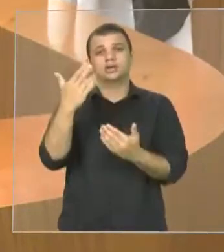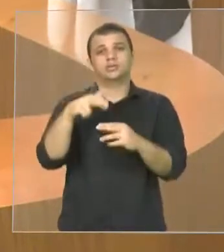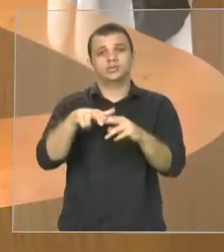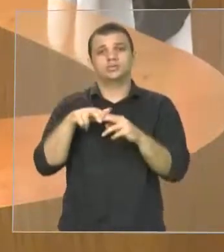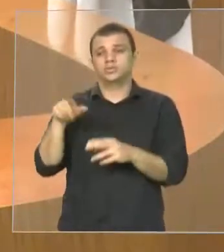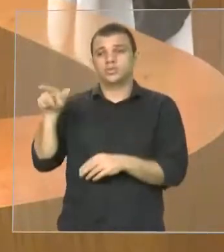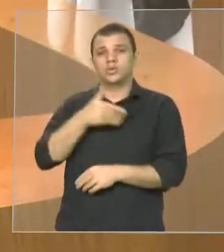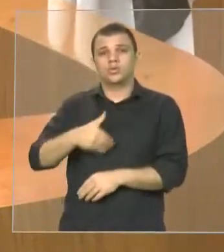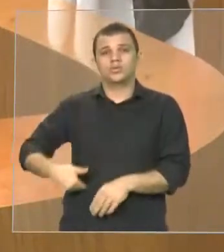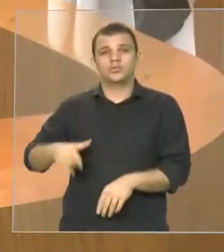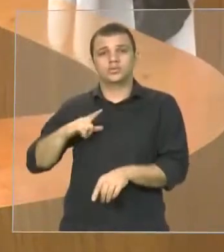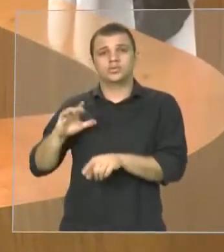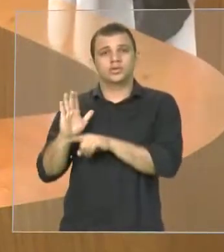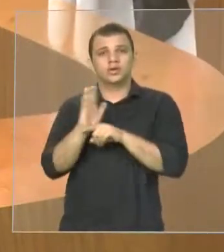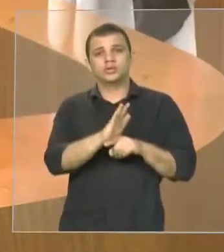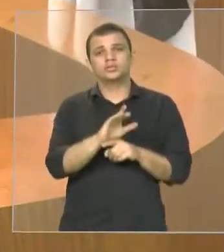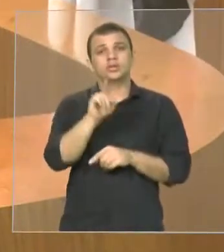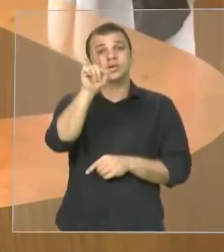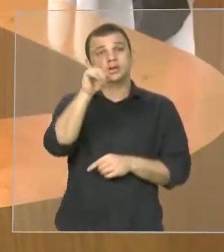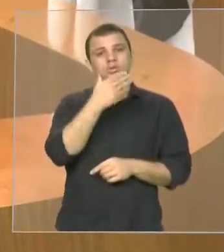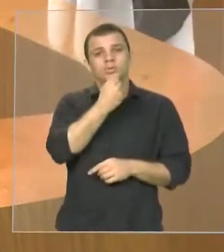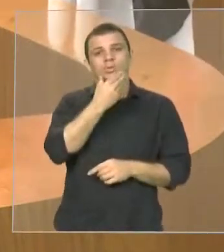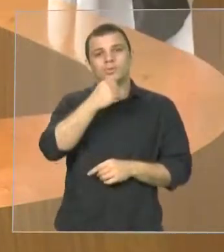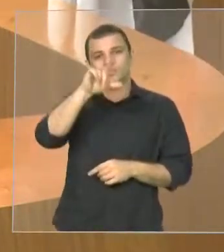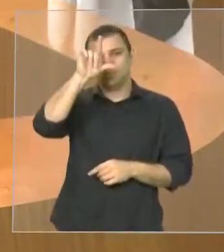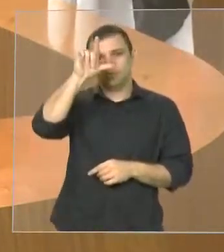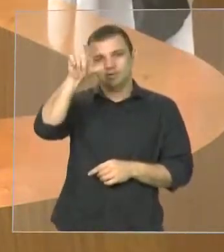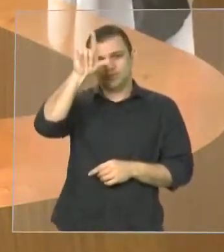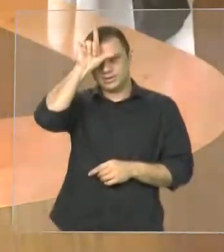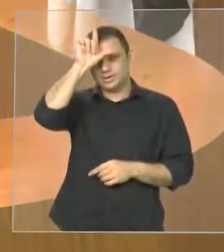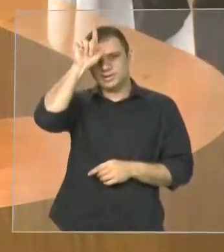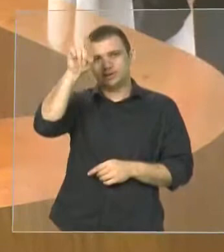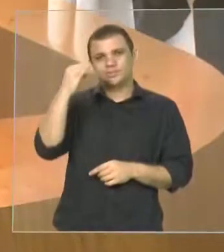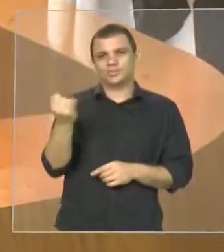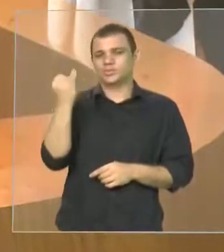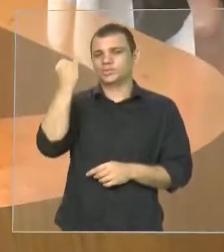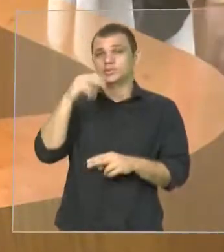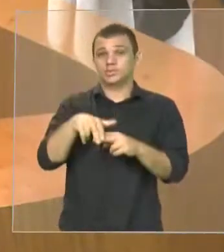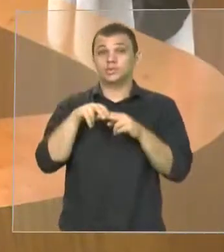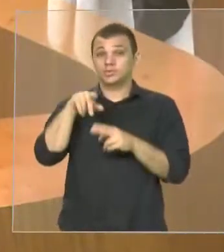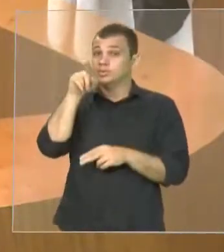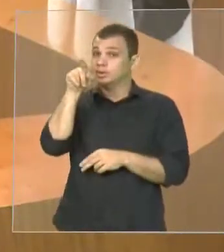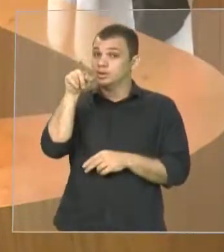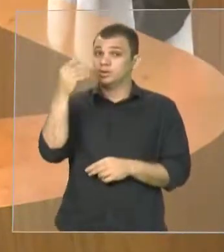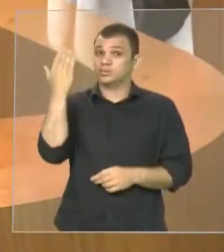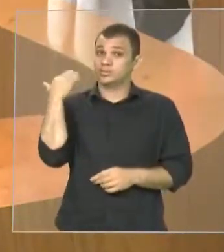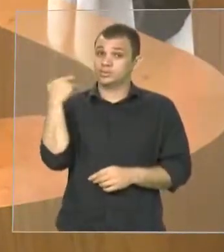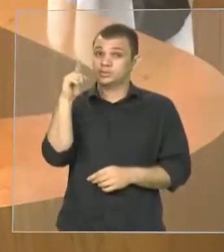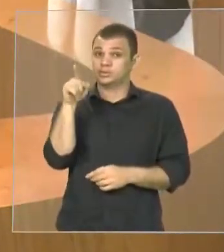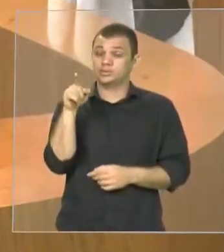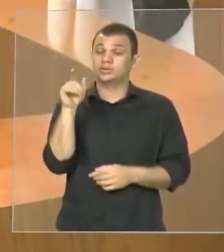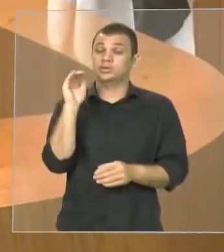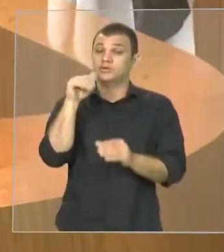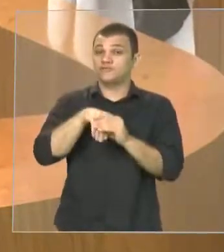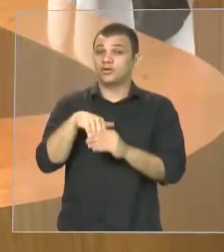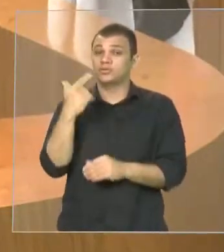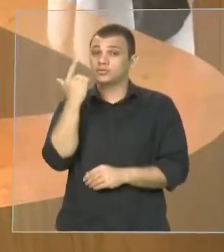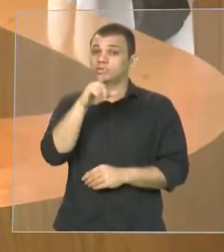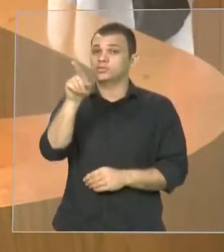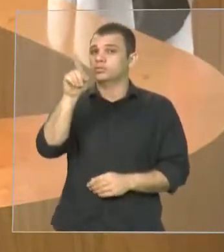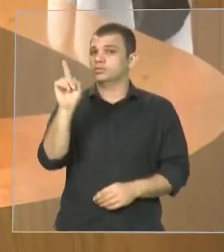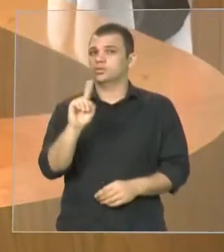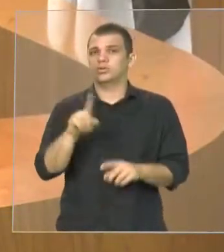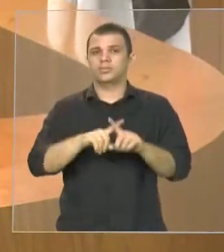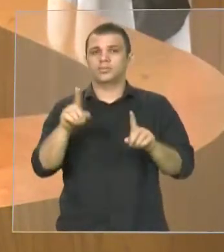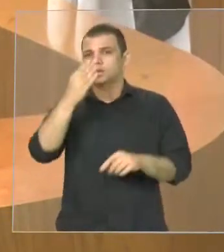a essa grande liderança que apesar de não ter se deleito, não esqueceu do povo está sempre aqui